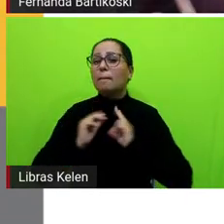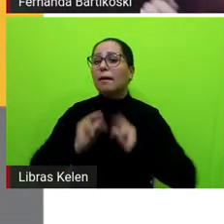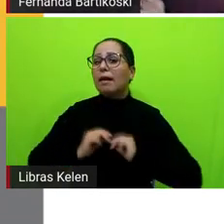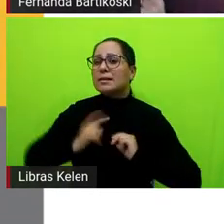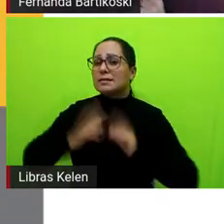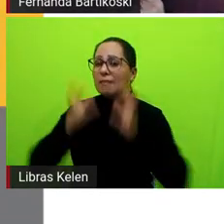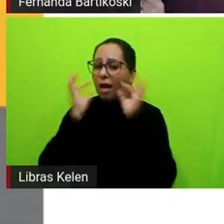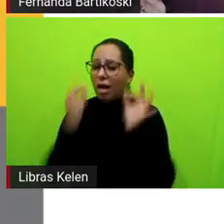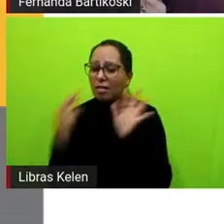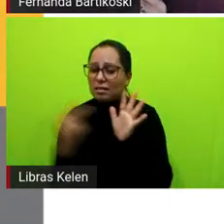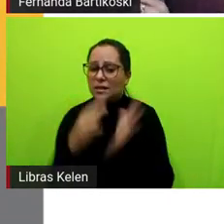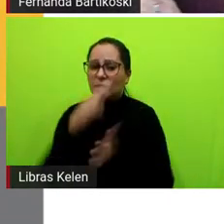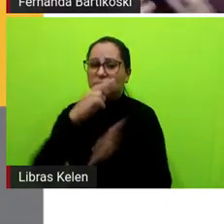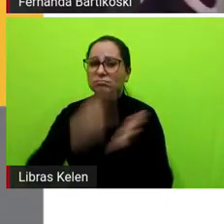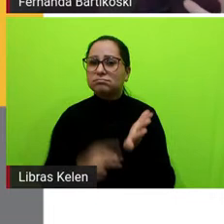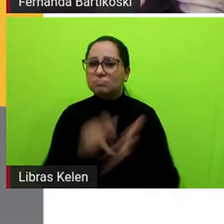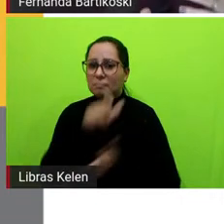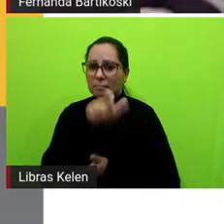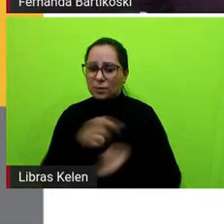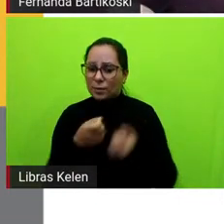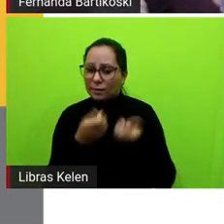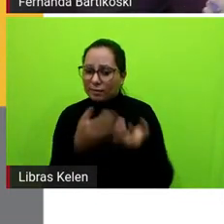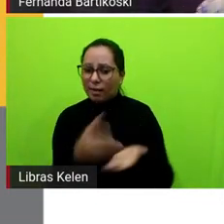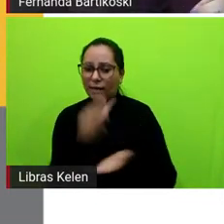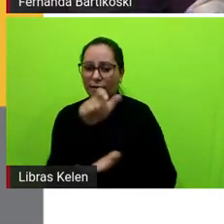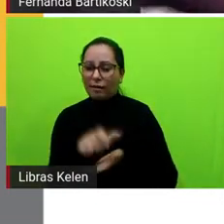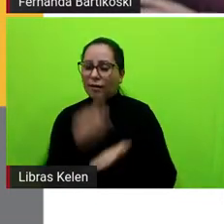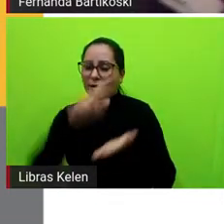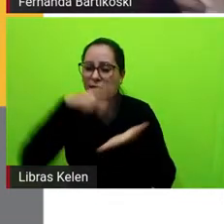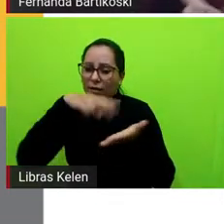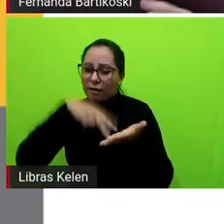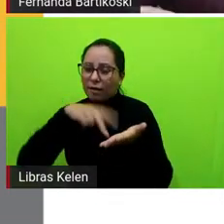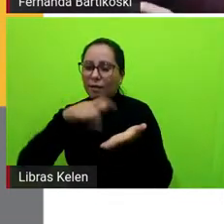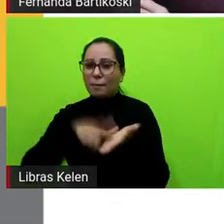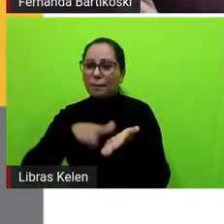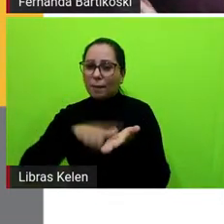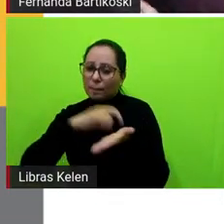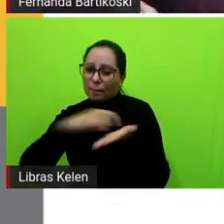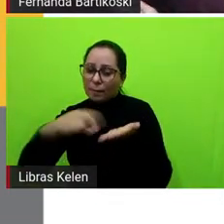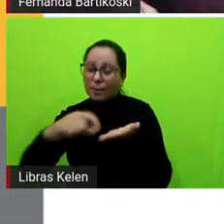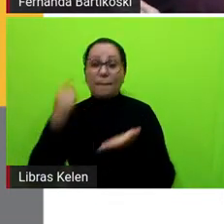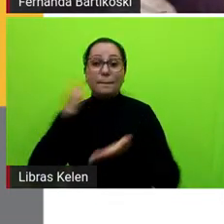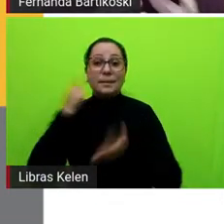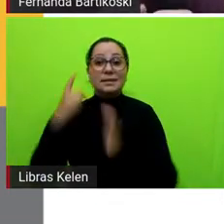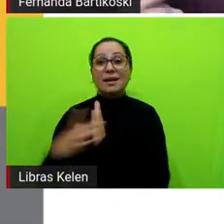desse destinatário do bilhete né então já pensando em habilidades